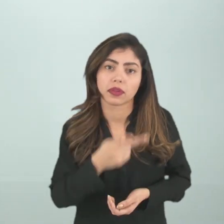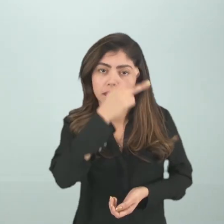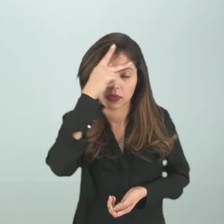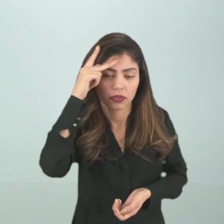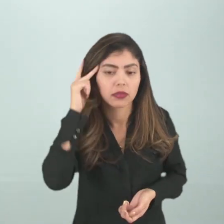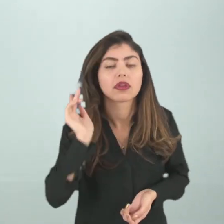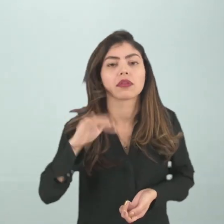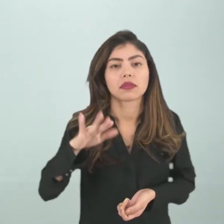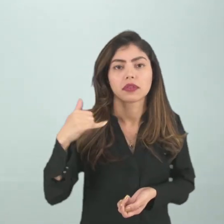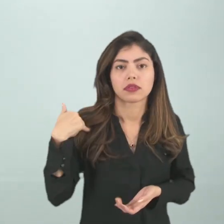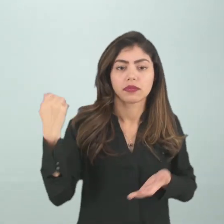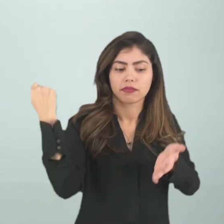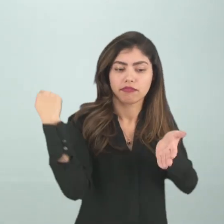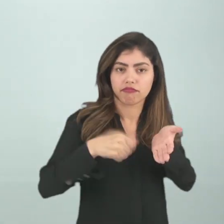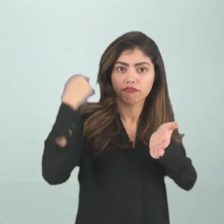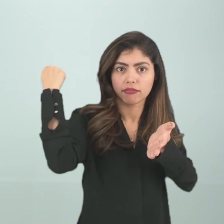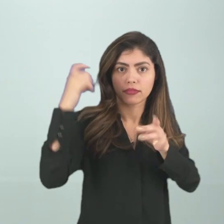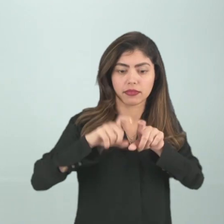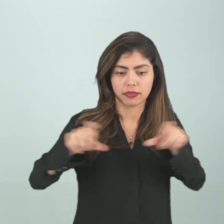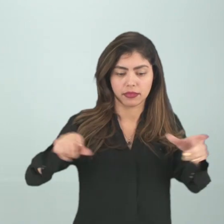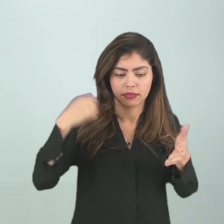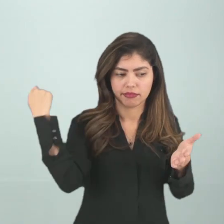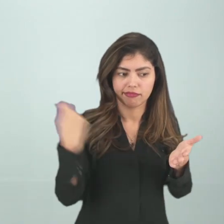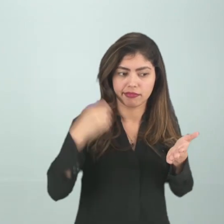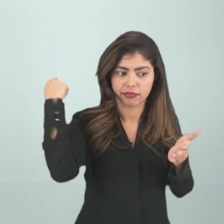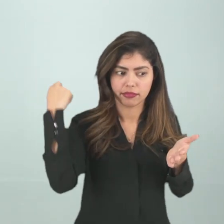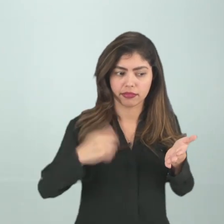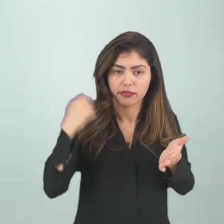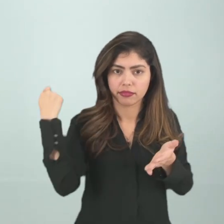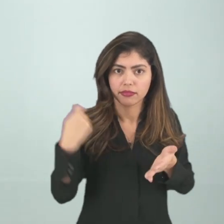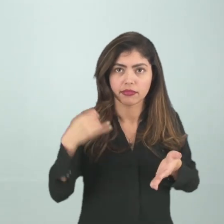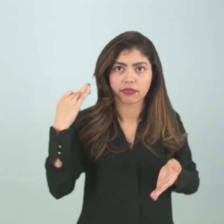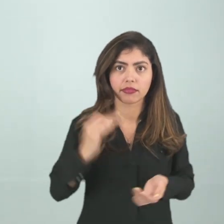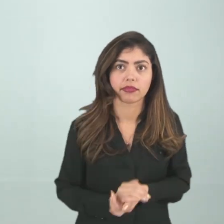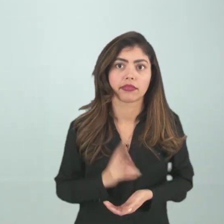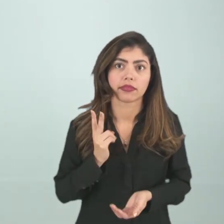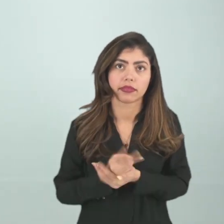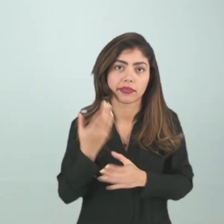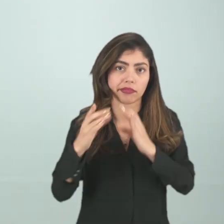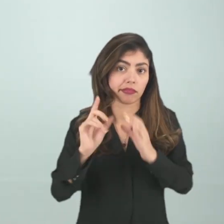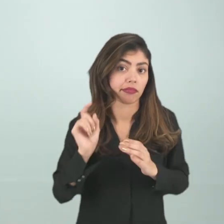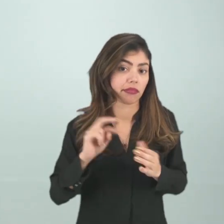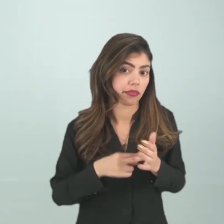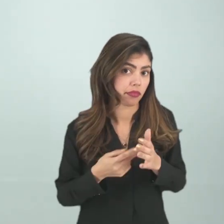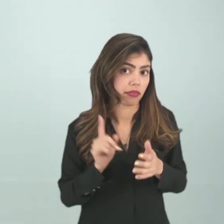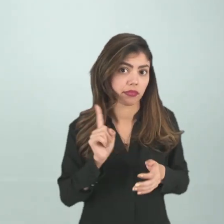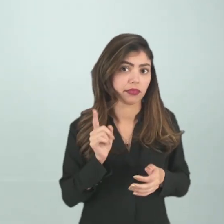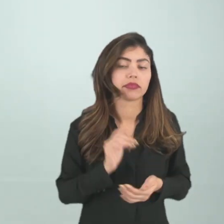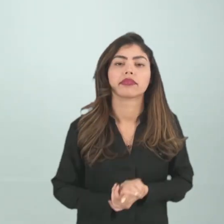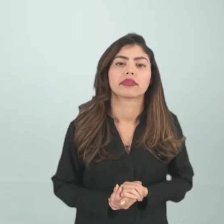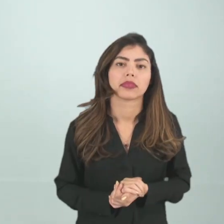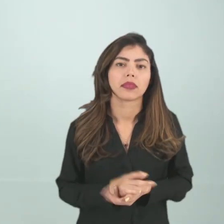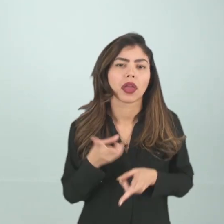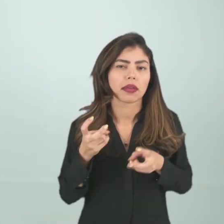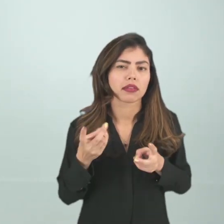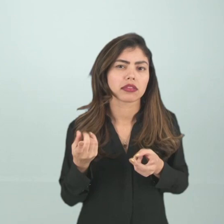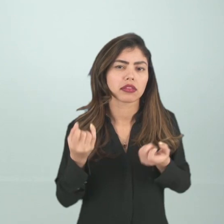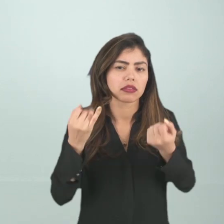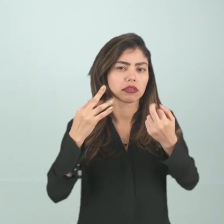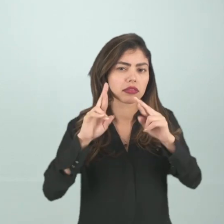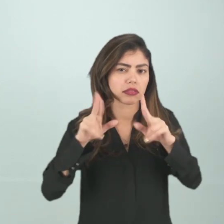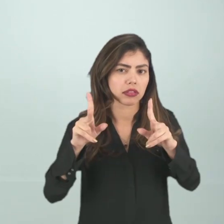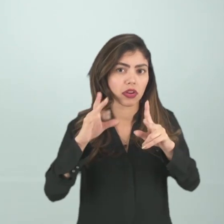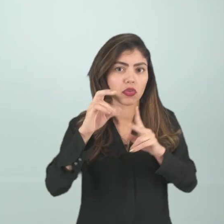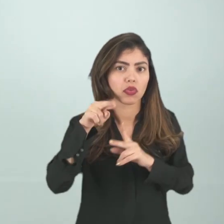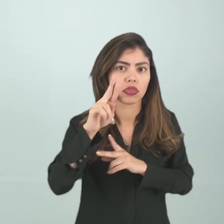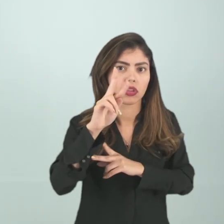pessoa mais de idade batia com a régua na mão. Não significa que essa régua vai cantar. Então, perceba aí uma conotação que